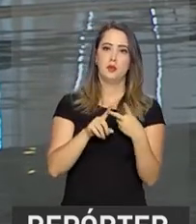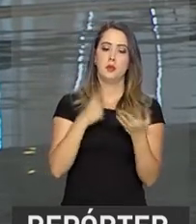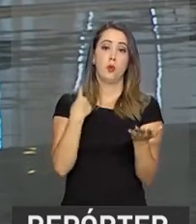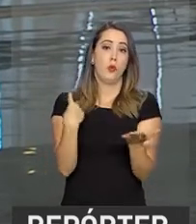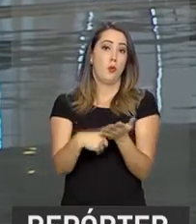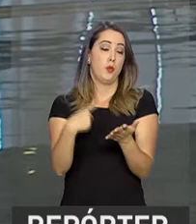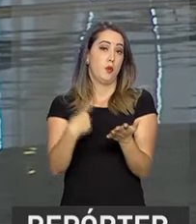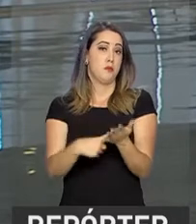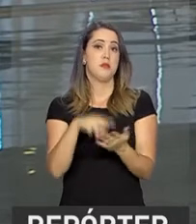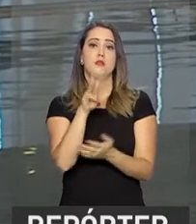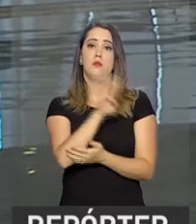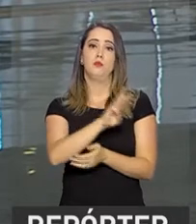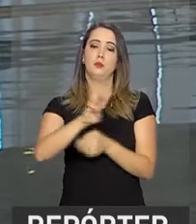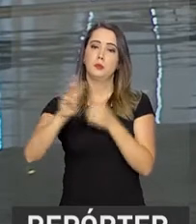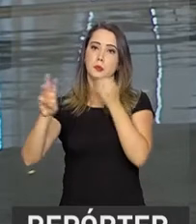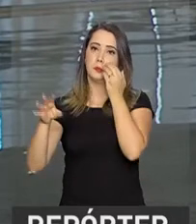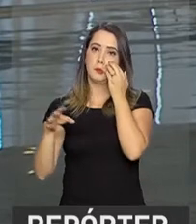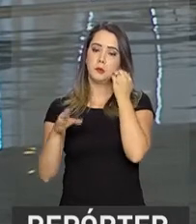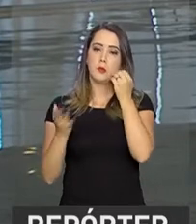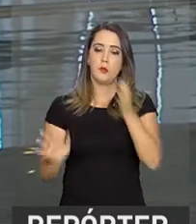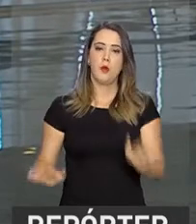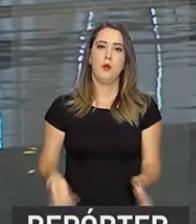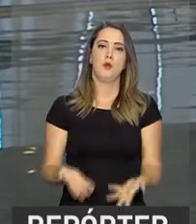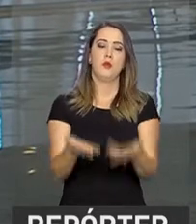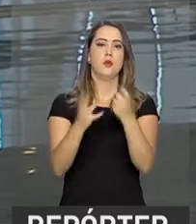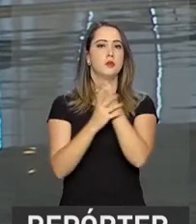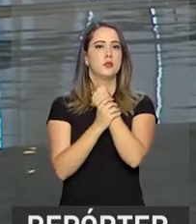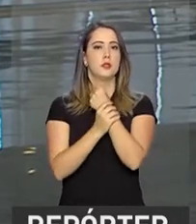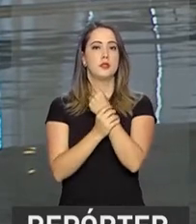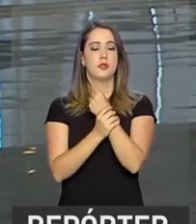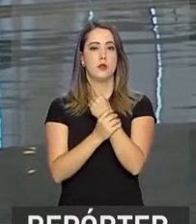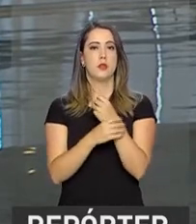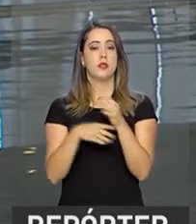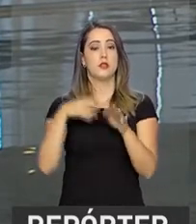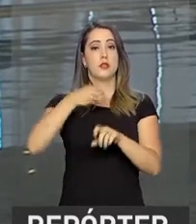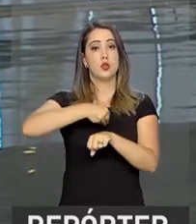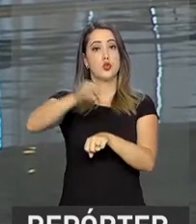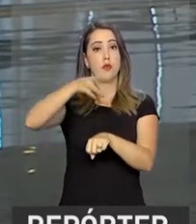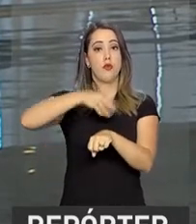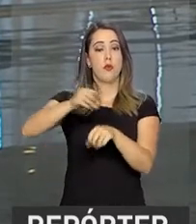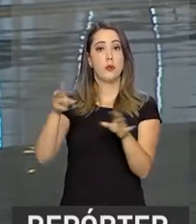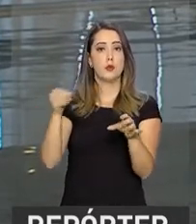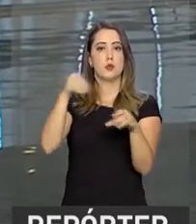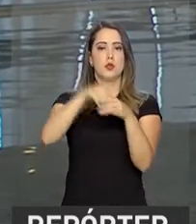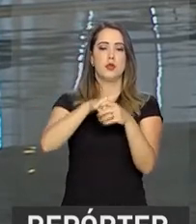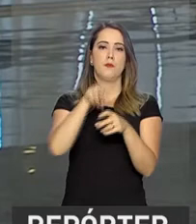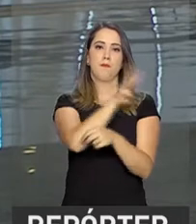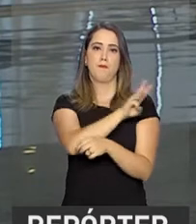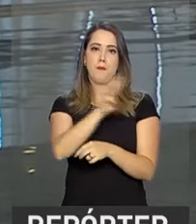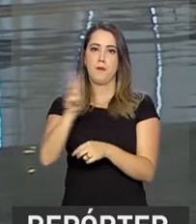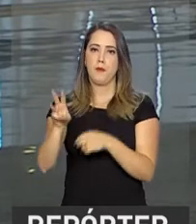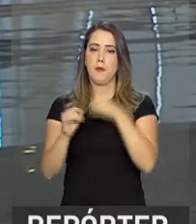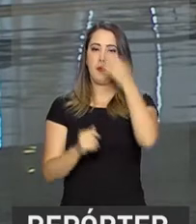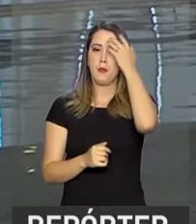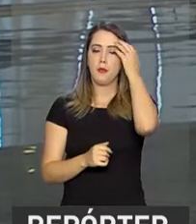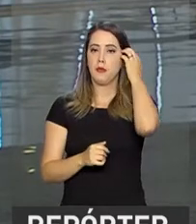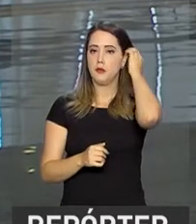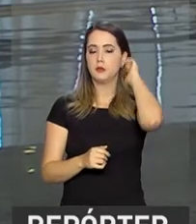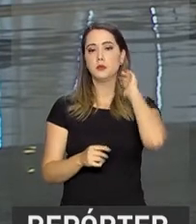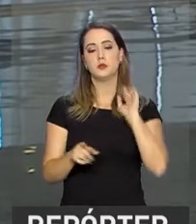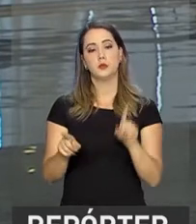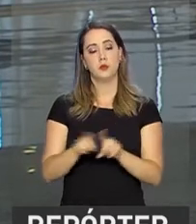digital no contexto do Mercosul que promova a segurança de dados e informações. O estabelecimento de um